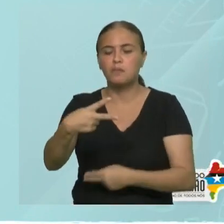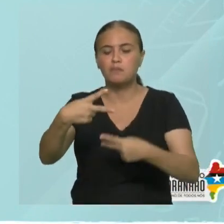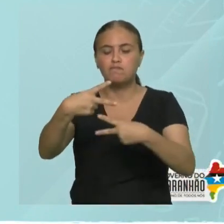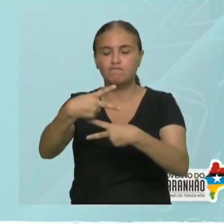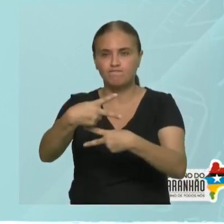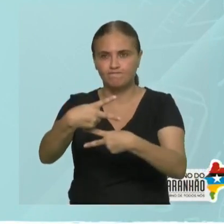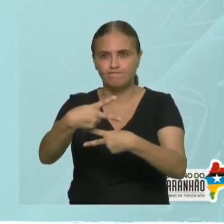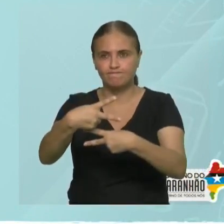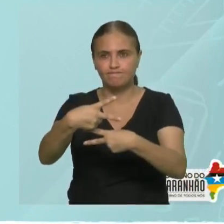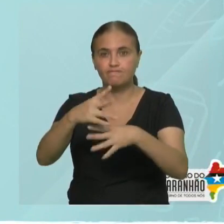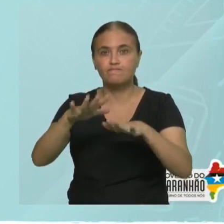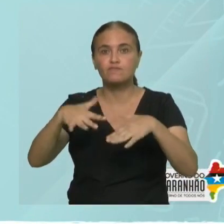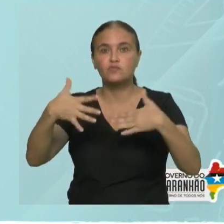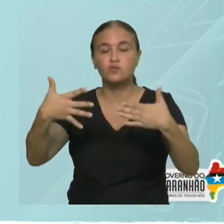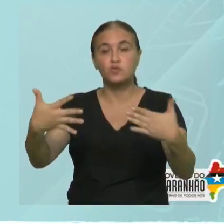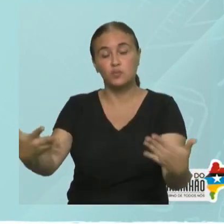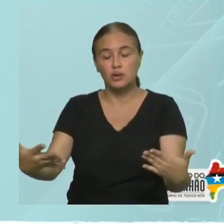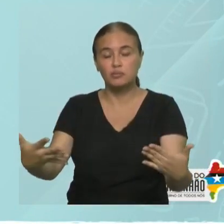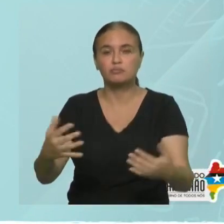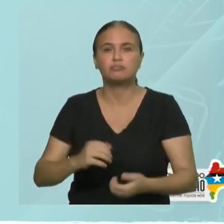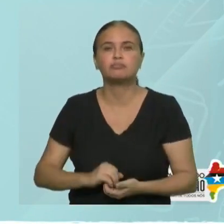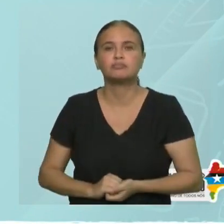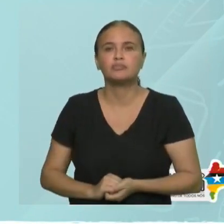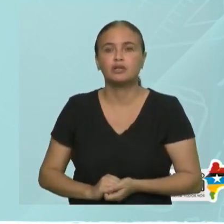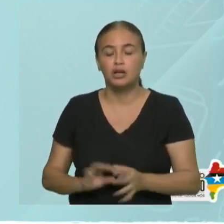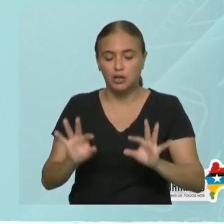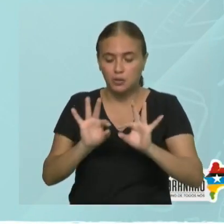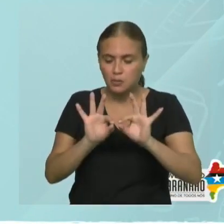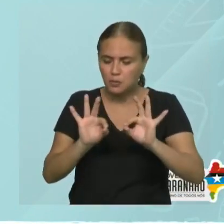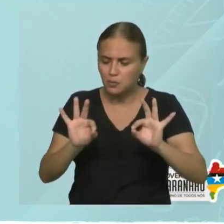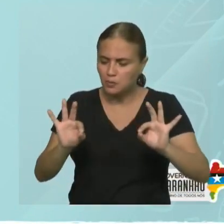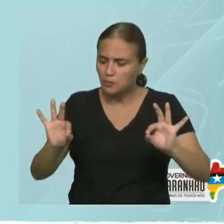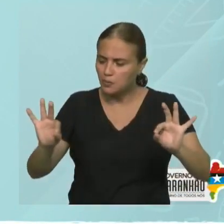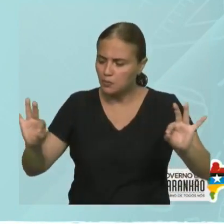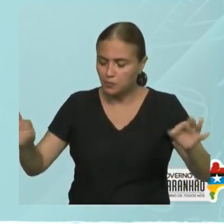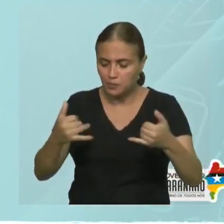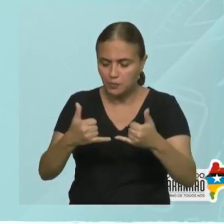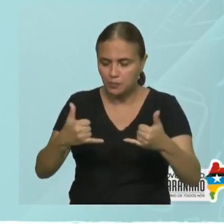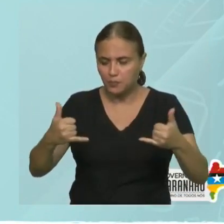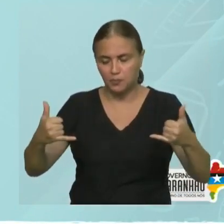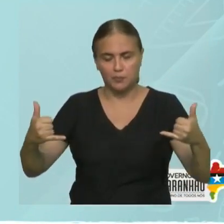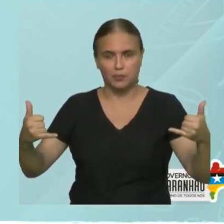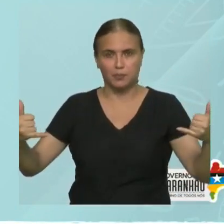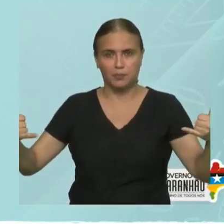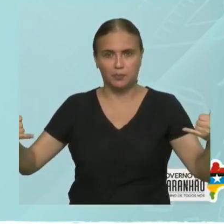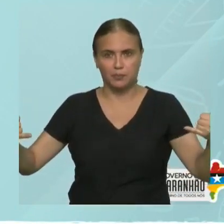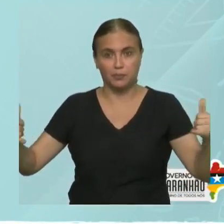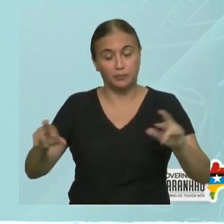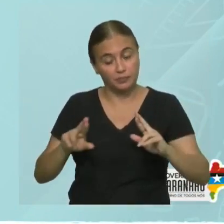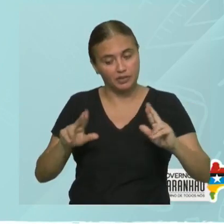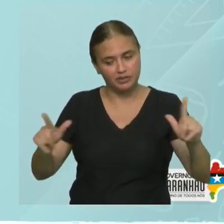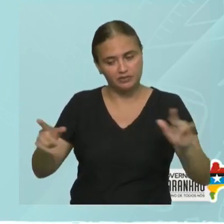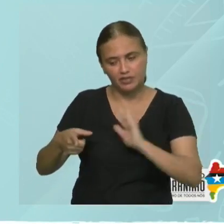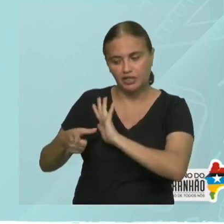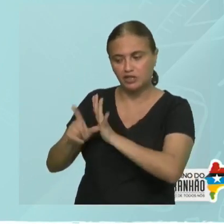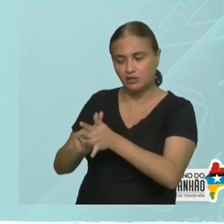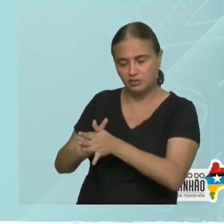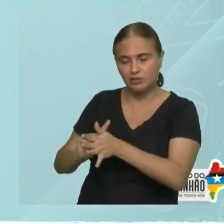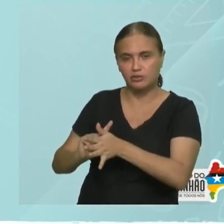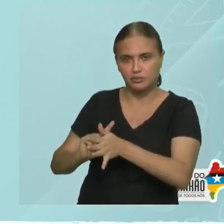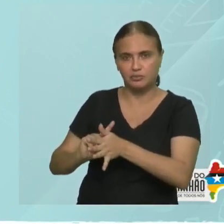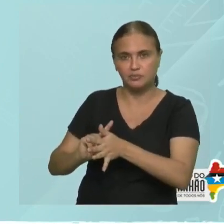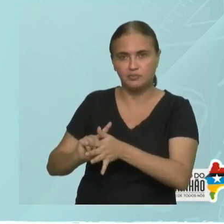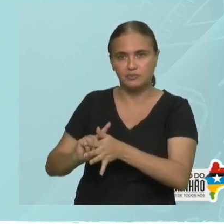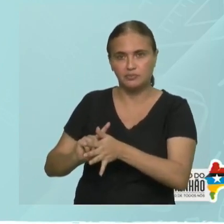número? Então, olha só. Coloquei uma reta numérica. Observa que essa minha reta numérica está diferente da que eu coloquei inicialmente.